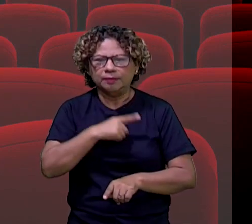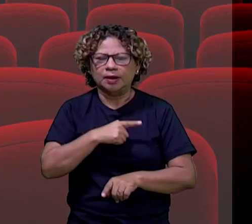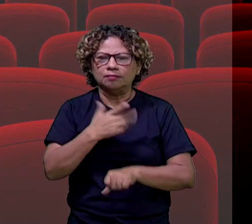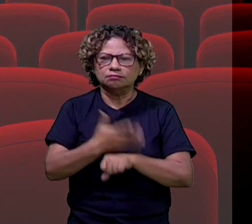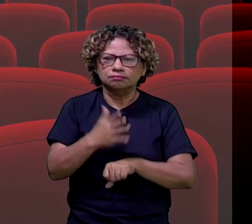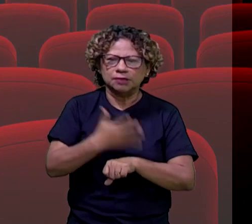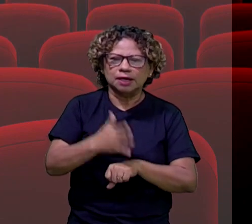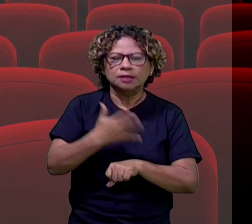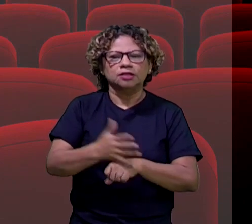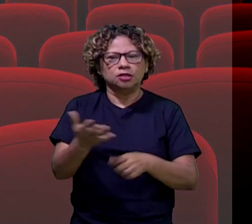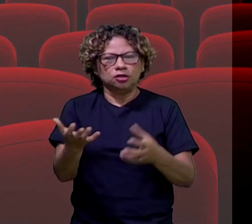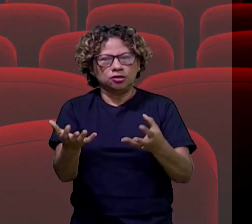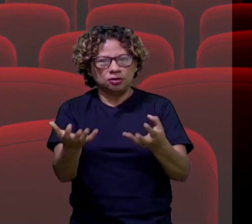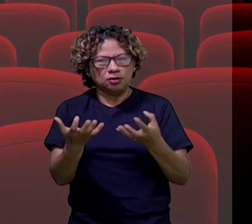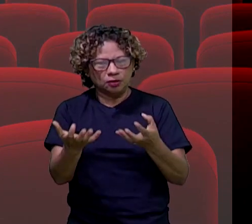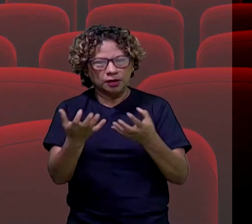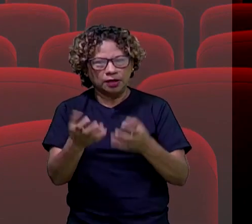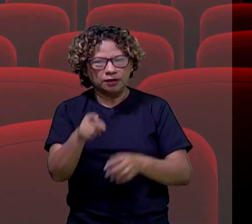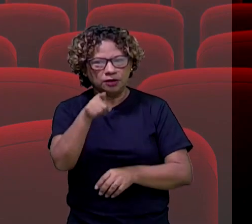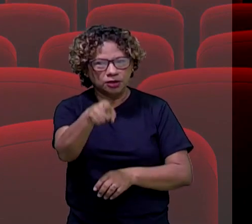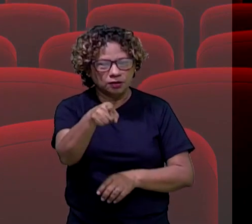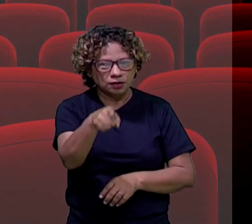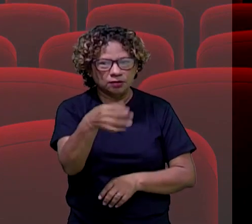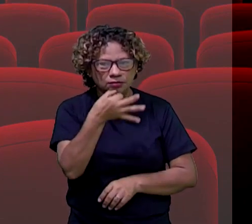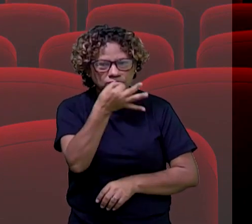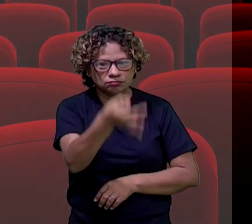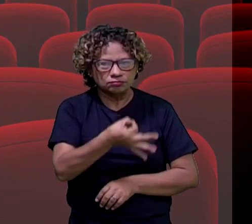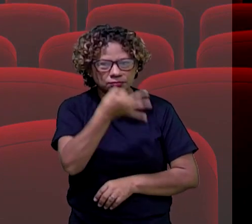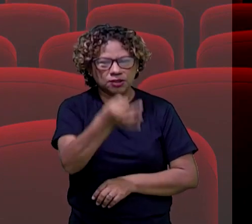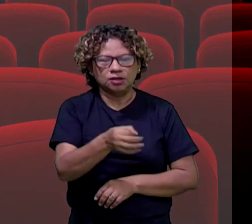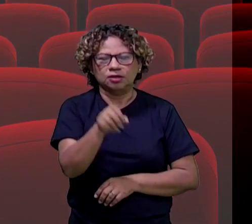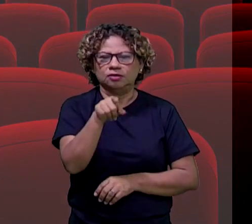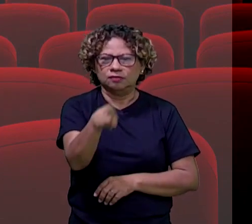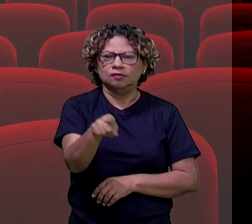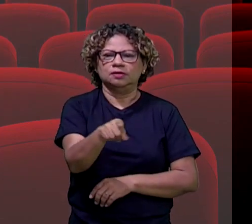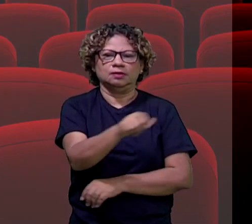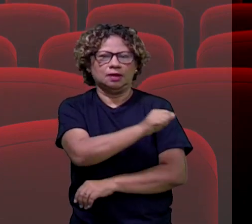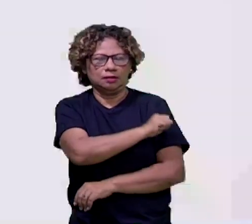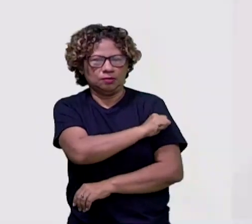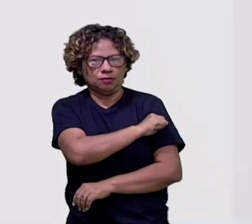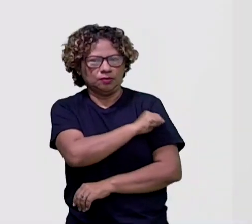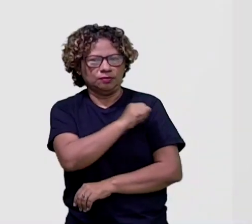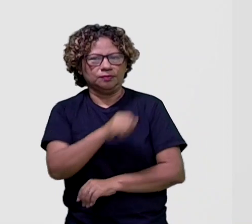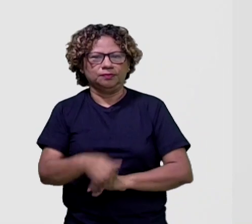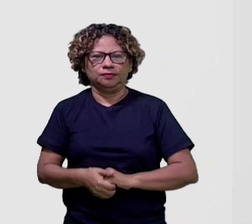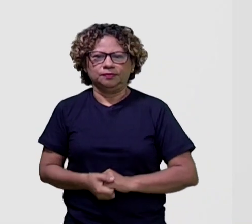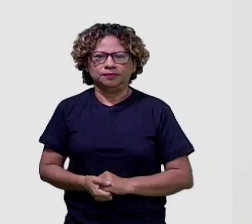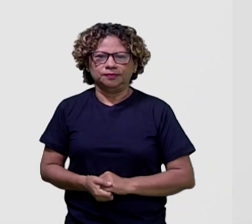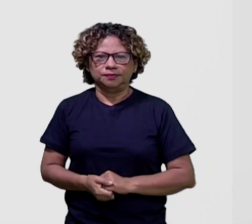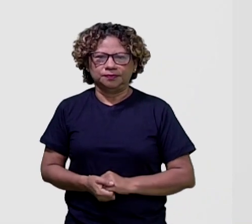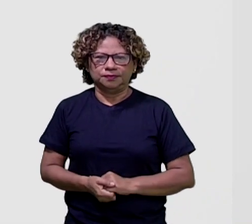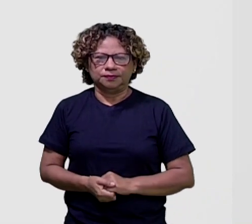quero a participação de vocês. Essa daí eu quero ver, se vocês já ouviram falar. Vamos lá?